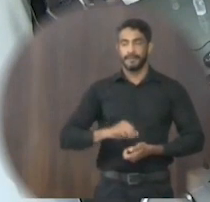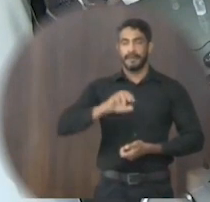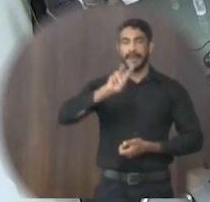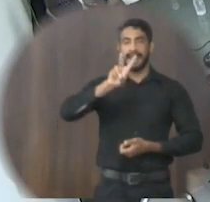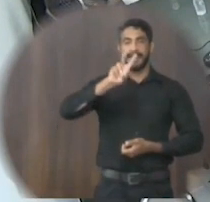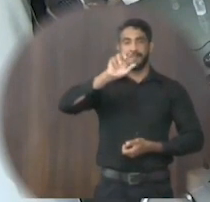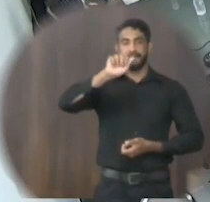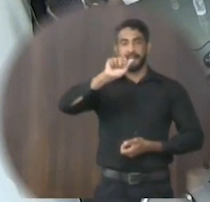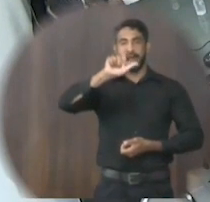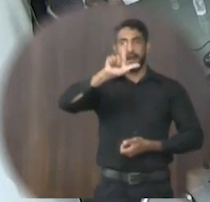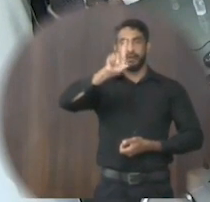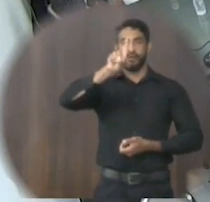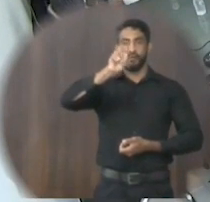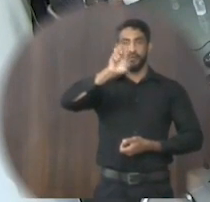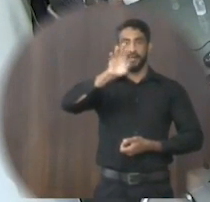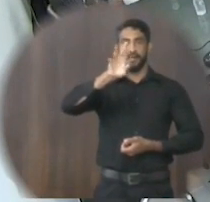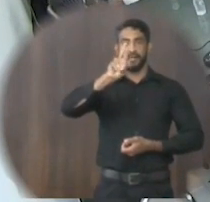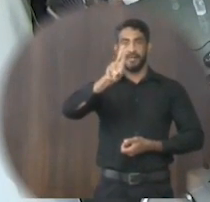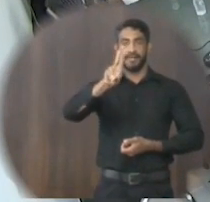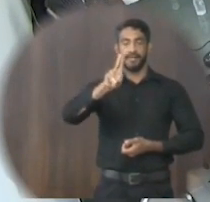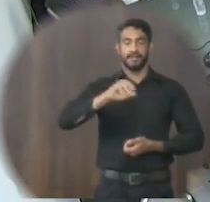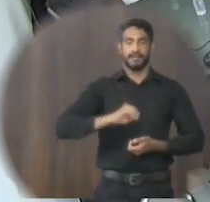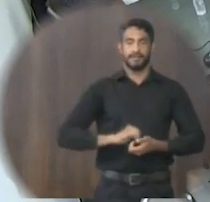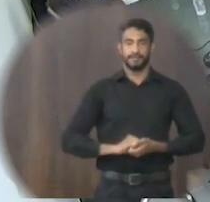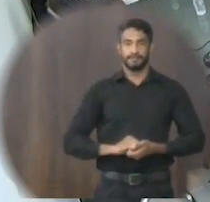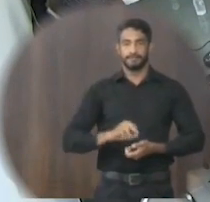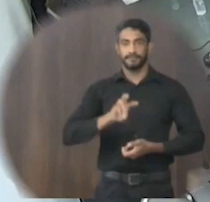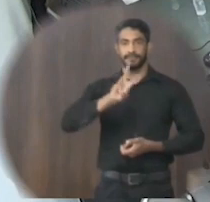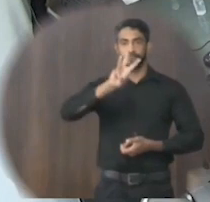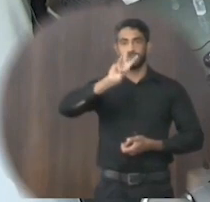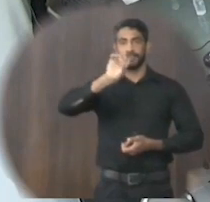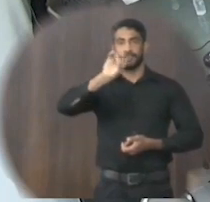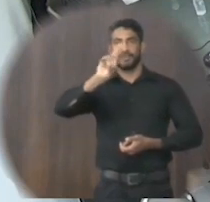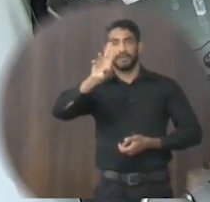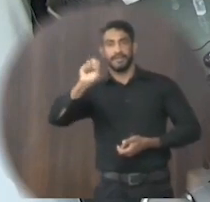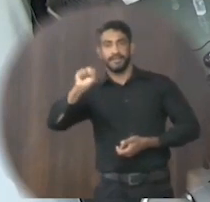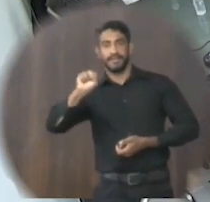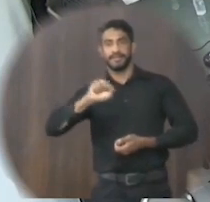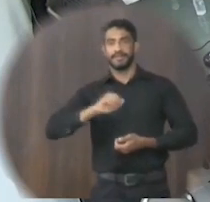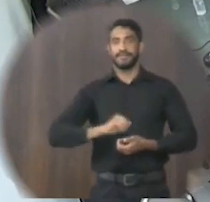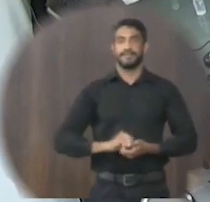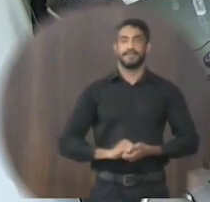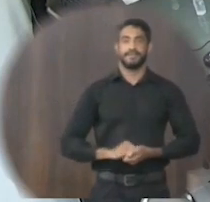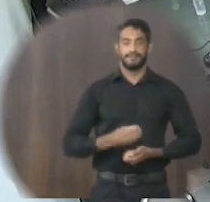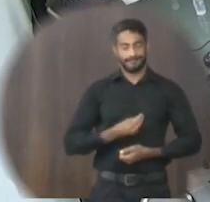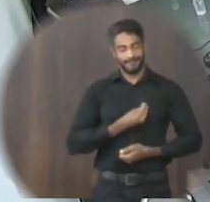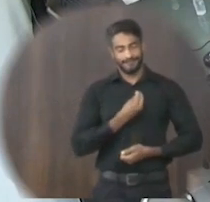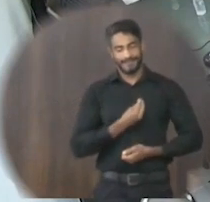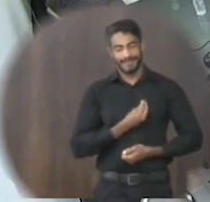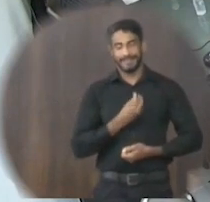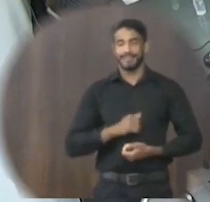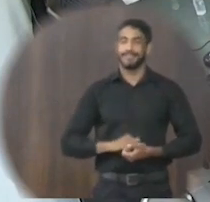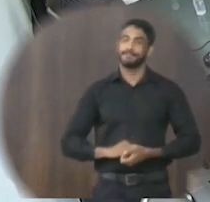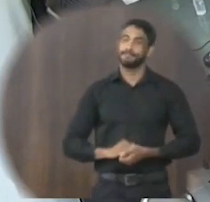Valdeir do Santo Silva, presente O Iris Carlos Lopes, presente